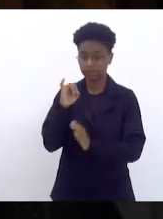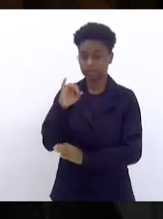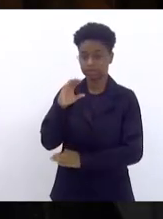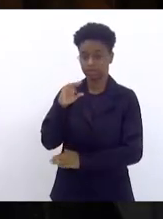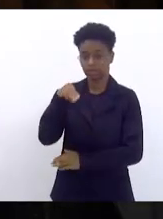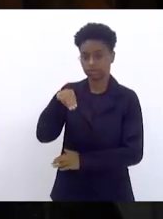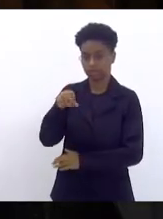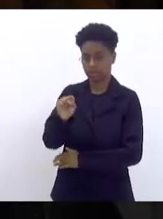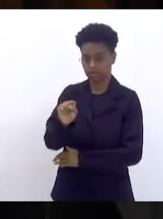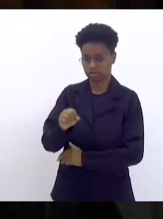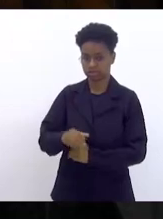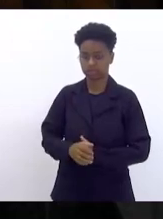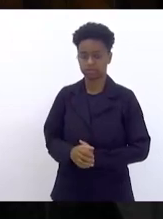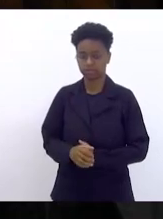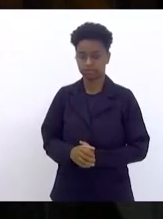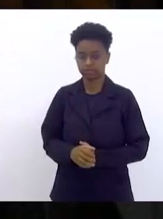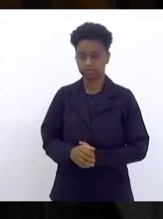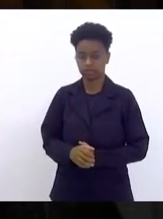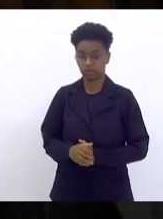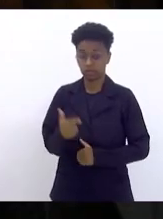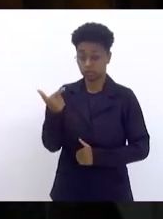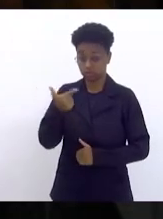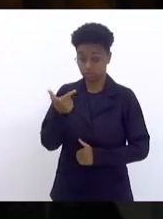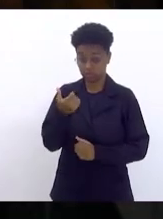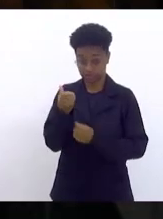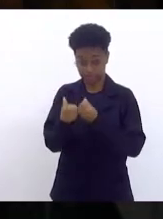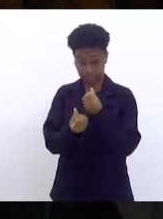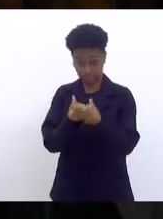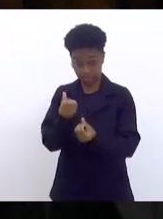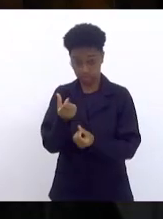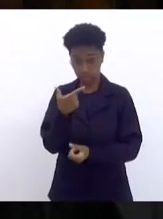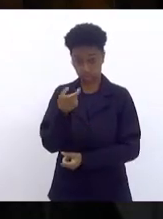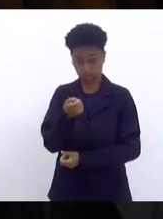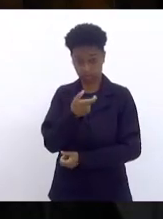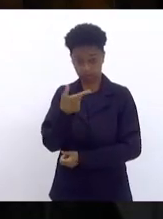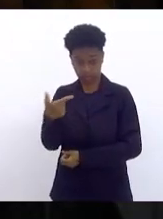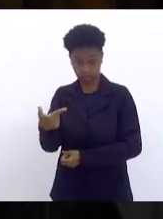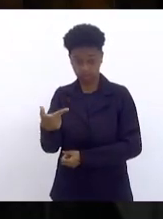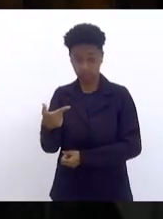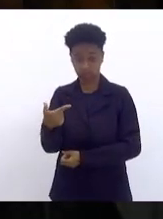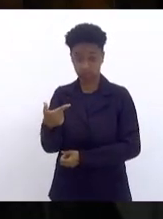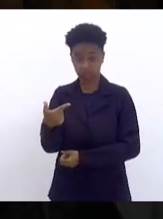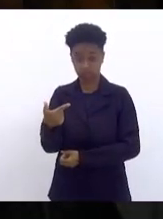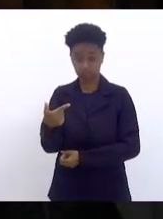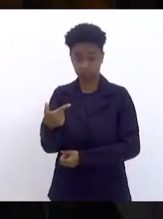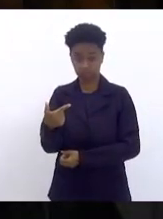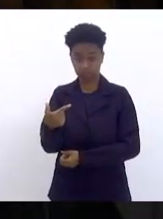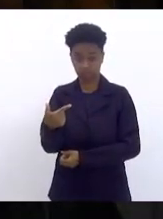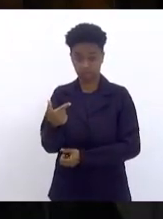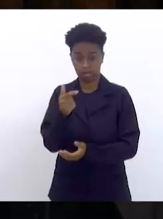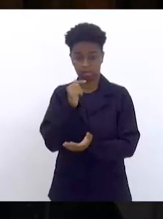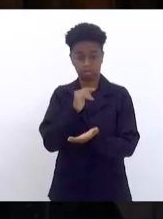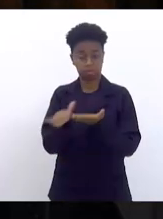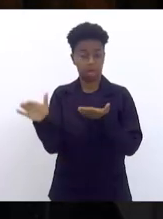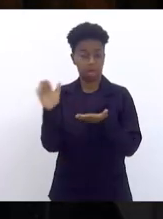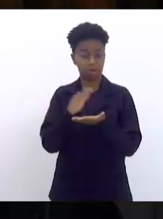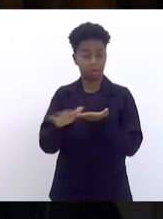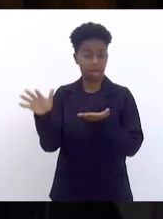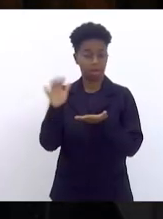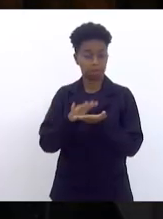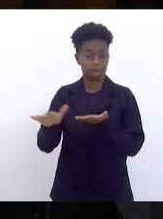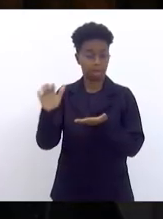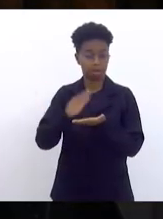que no segundo semestre de 22 fez que fosse para o ralo 4